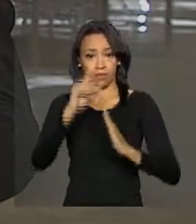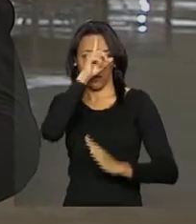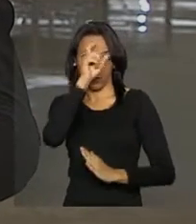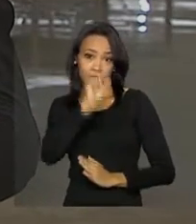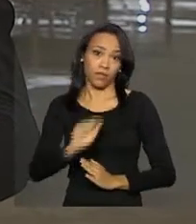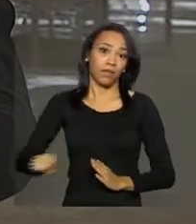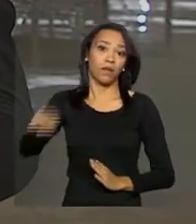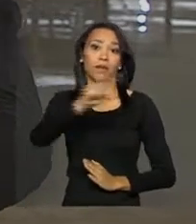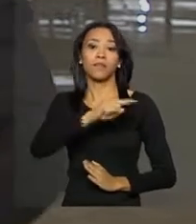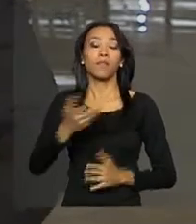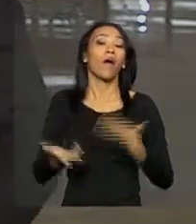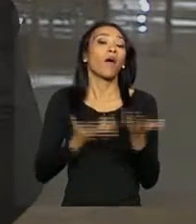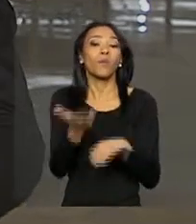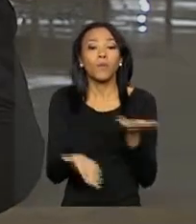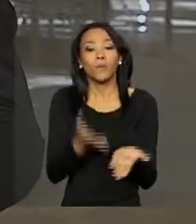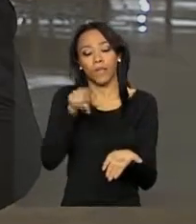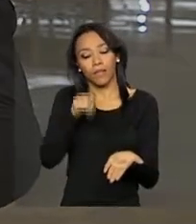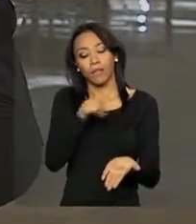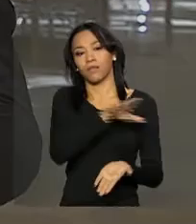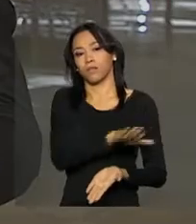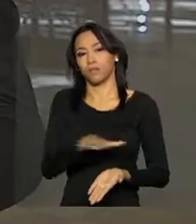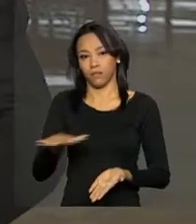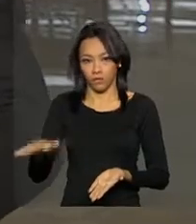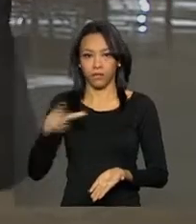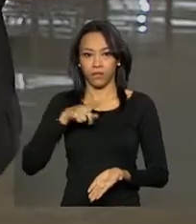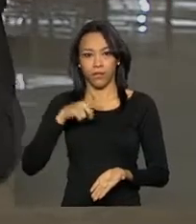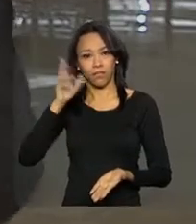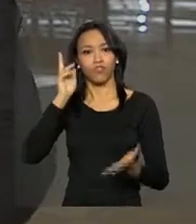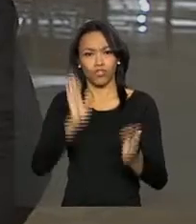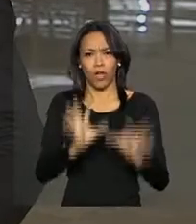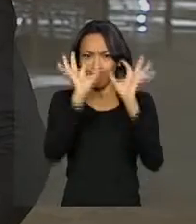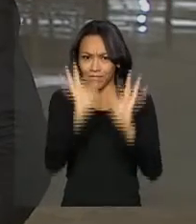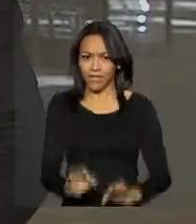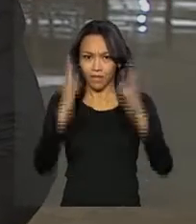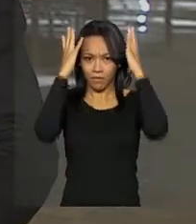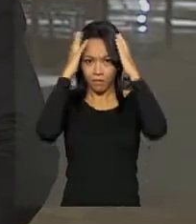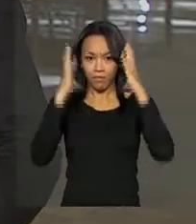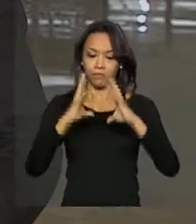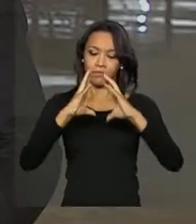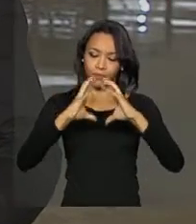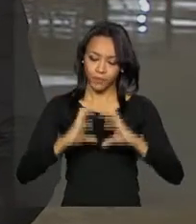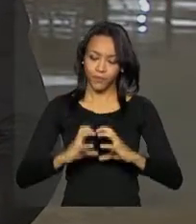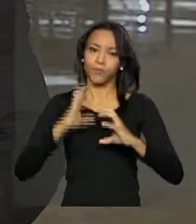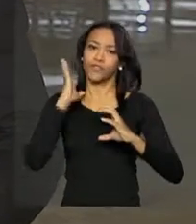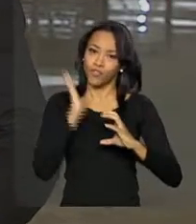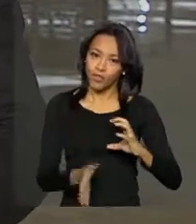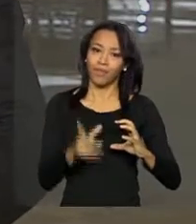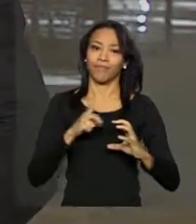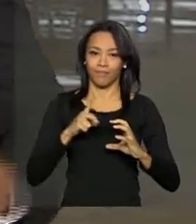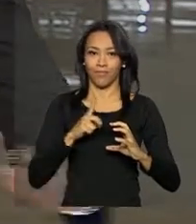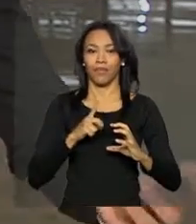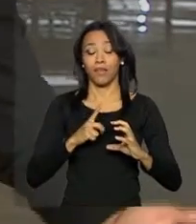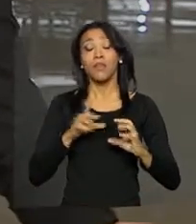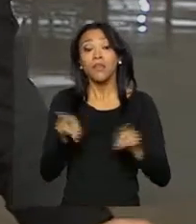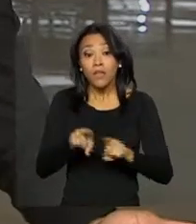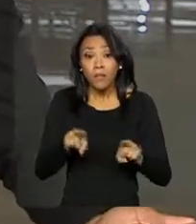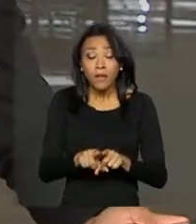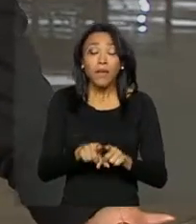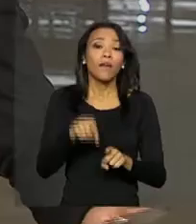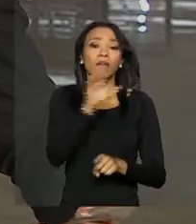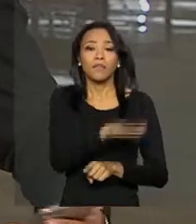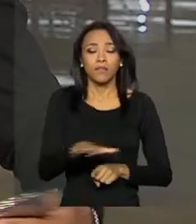para a saúde de todas as crianças com o diagnóstico já confirmado de microcefalia e também para as crianças que estão